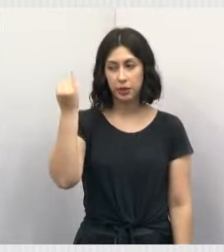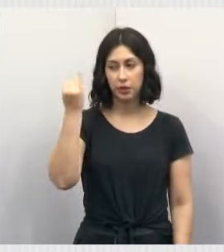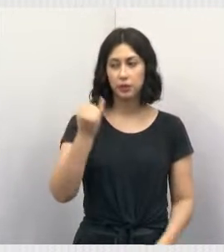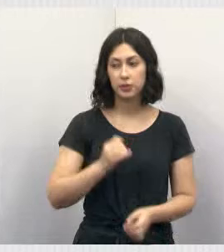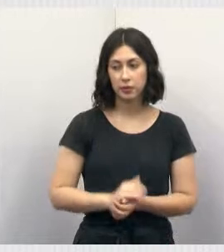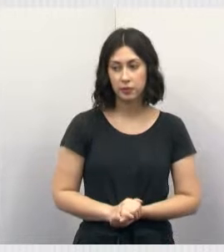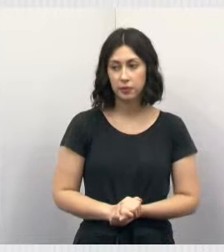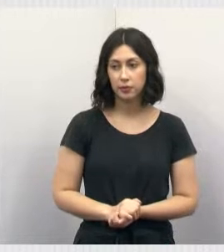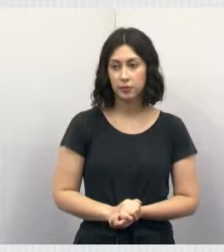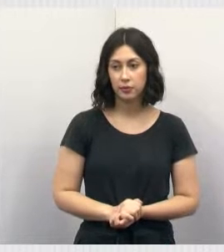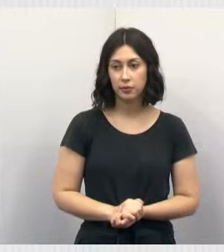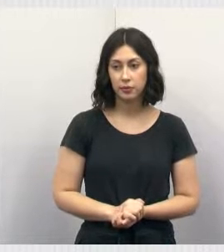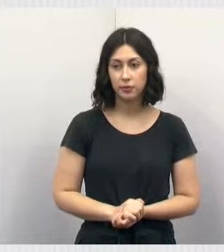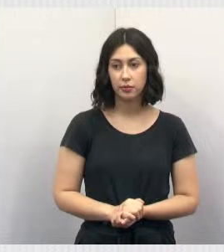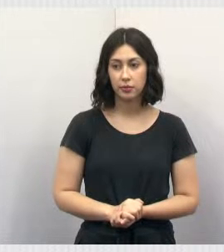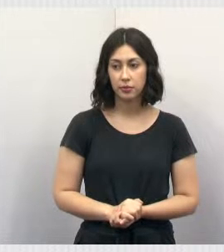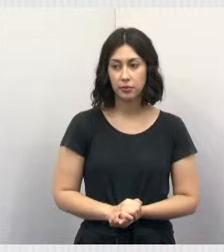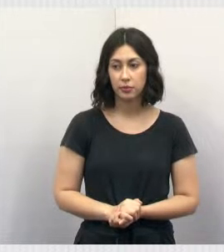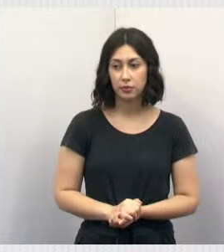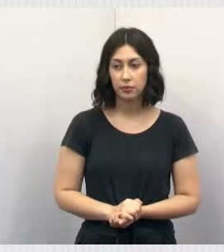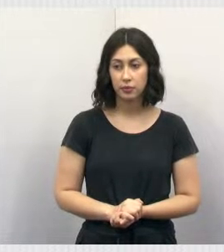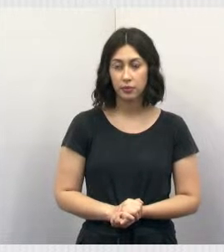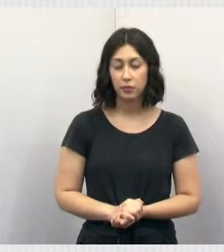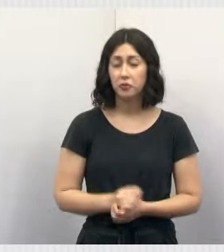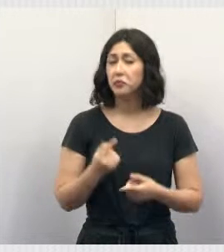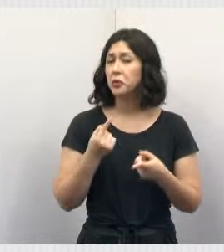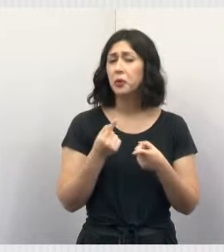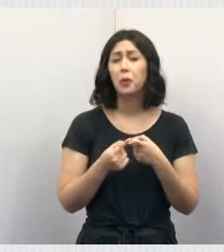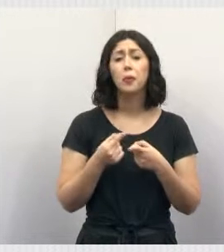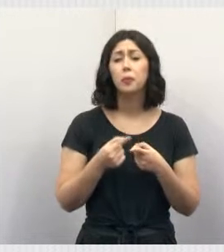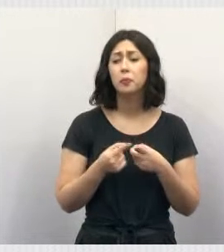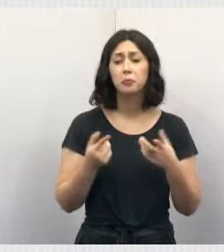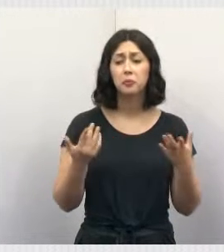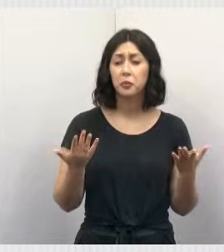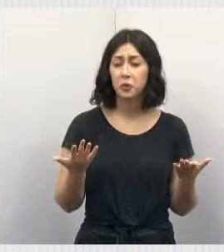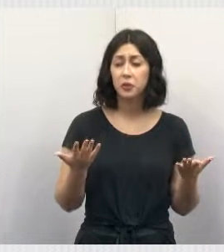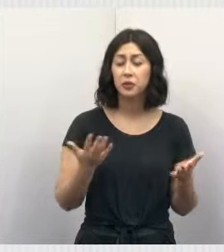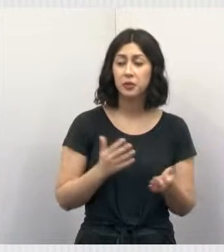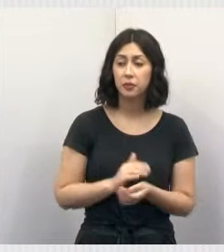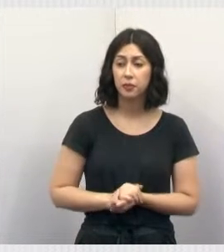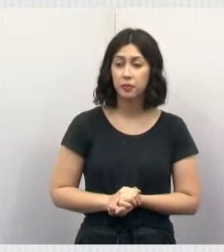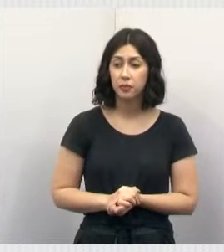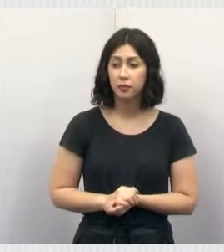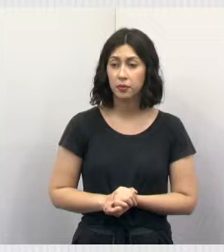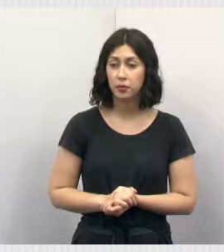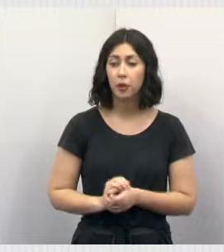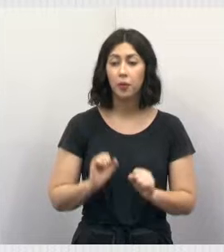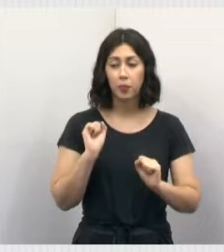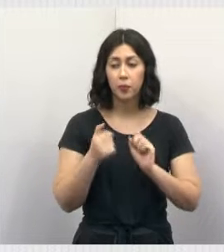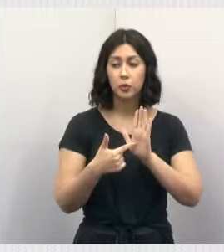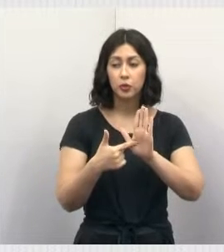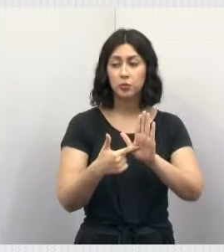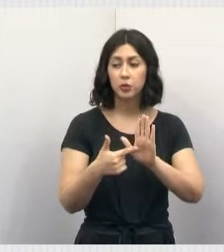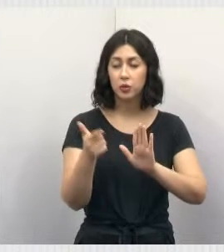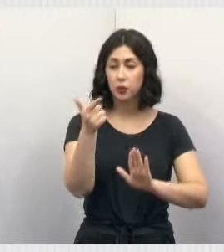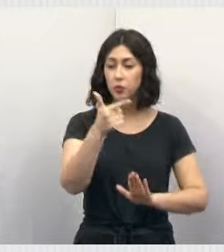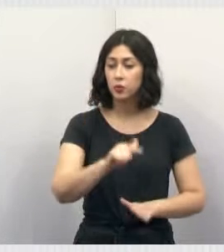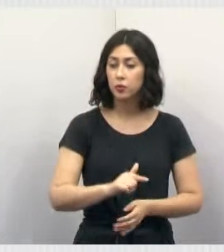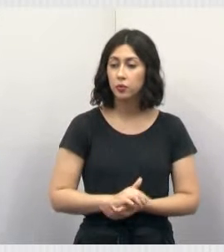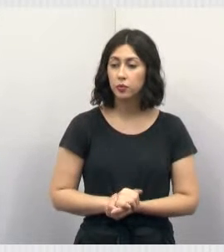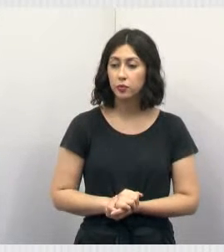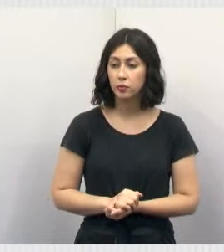com a quadro para Felina, que é para gatos. Qual a importância dessas vacinas? Pode colocar o próximo slide.